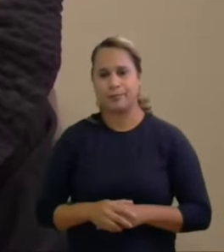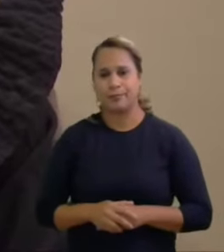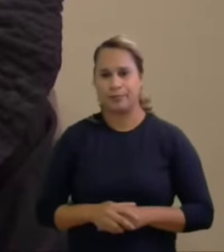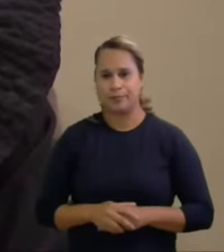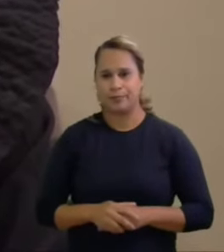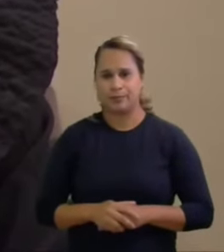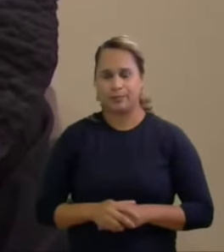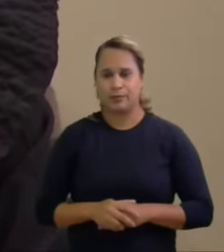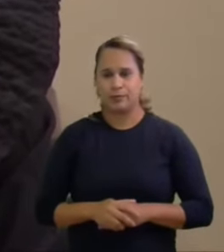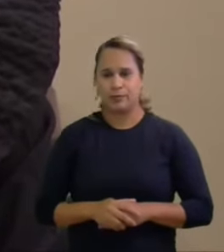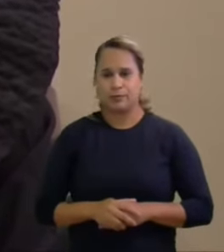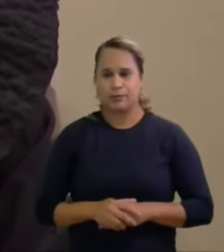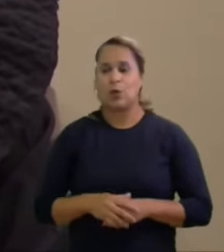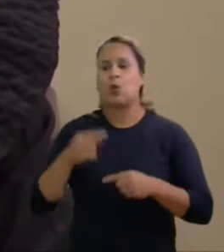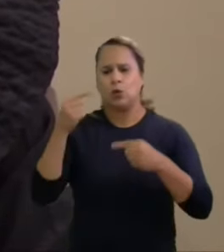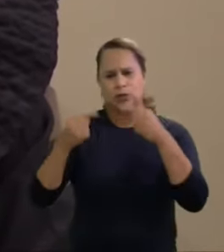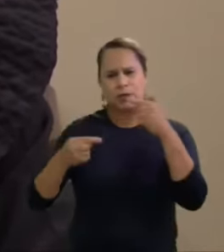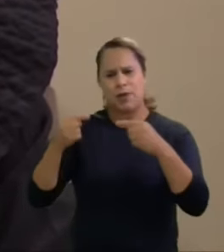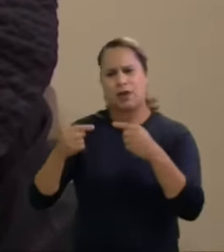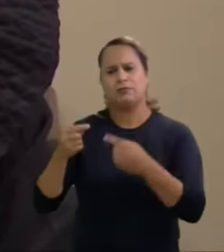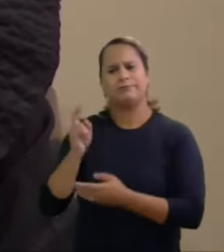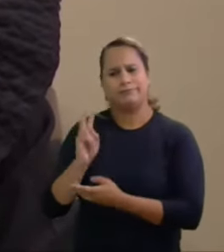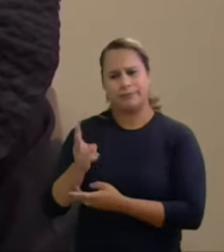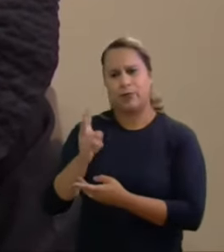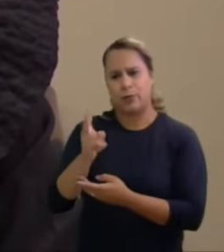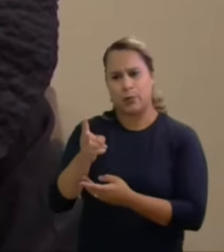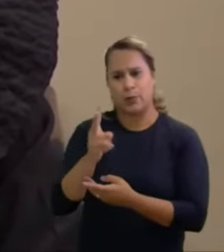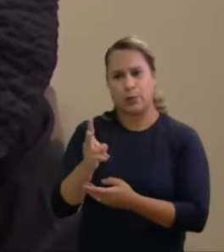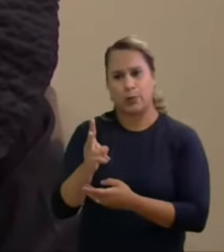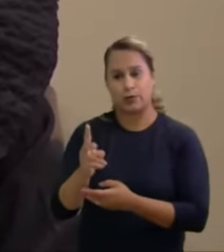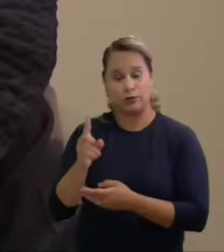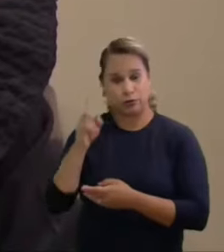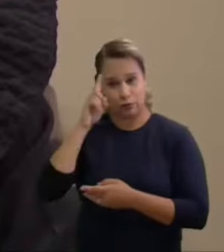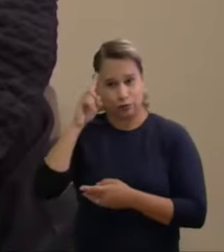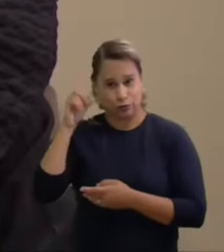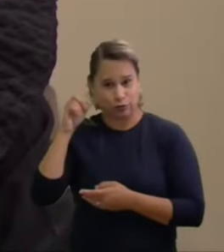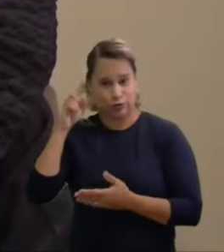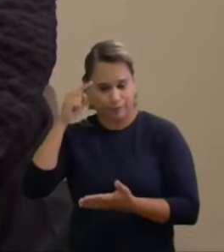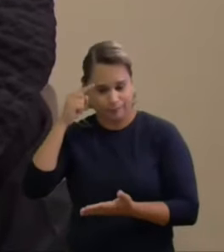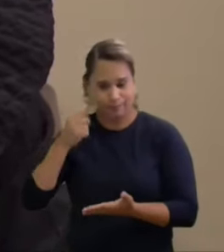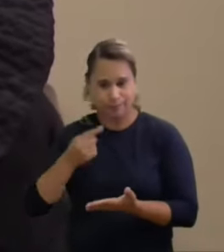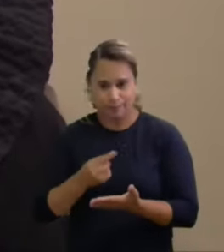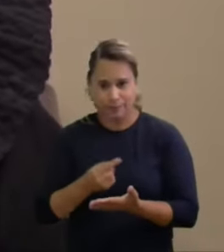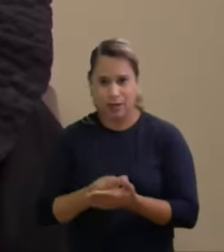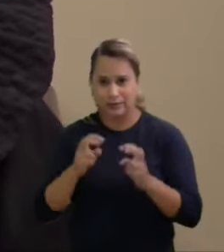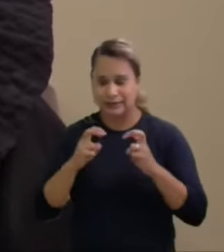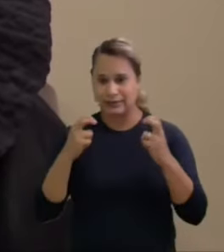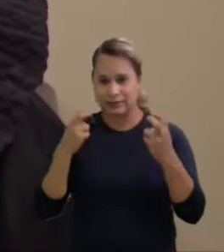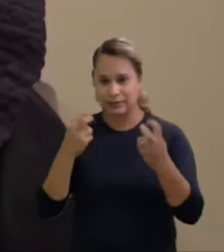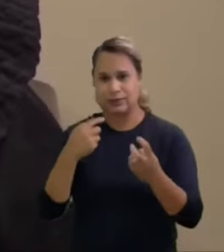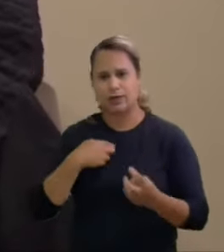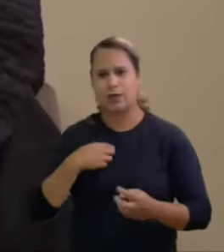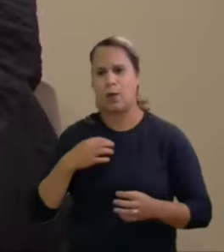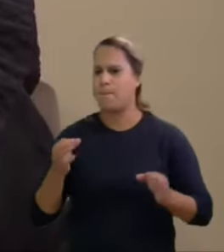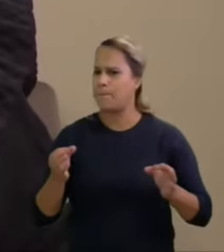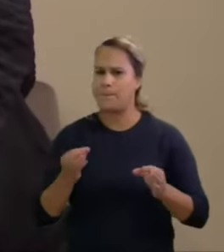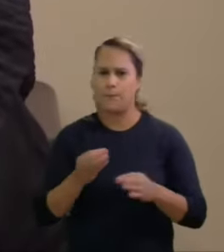os debates continuam e a data que o senhor designar para essa sessão eu estarei pronto para votar